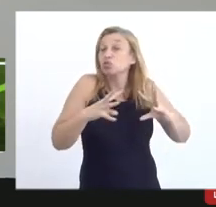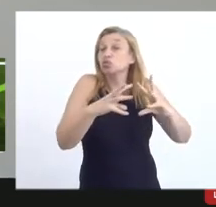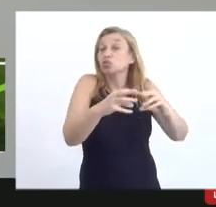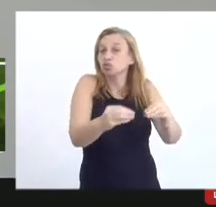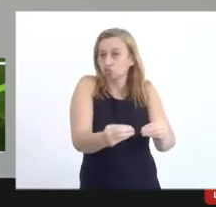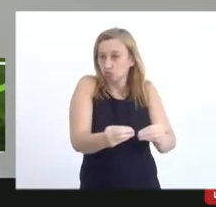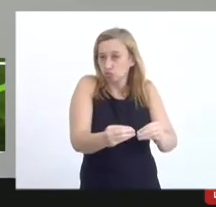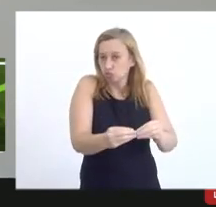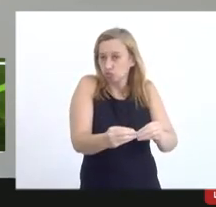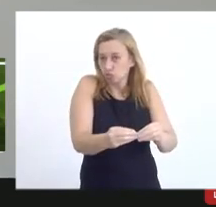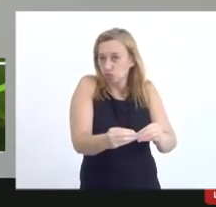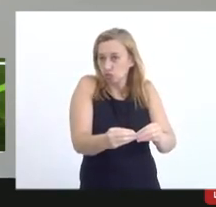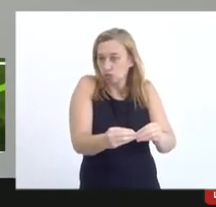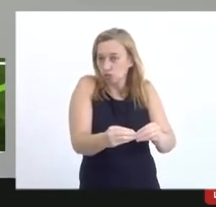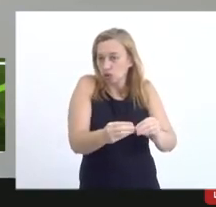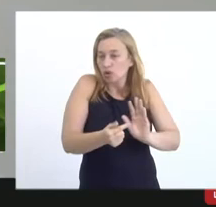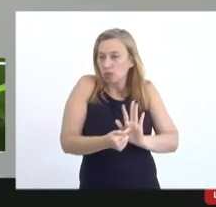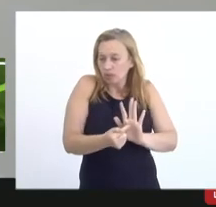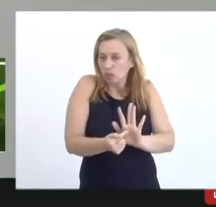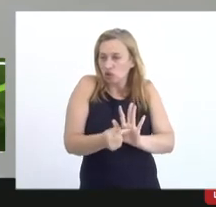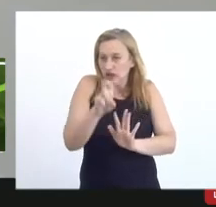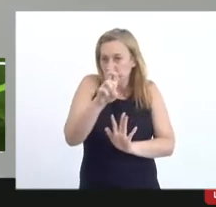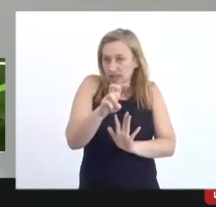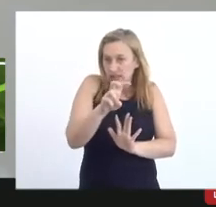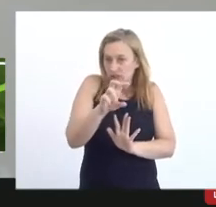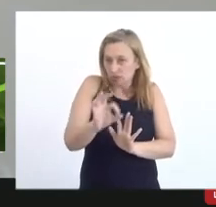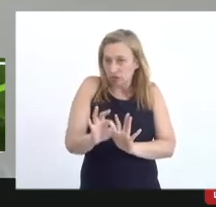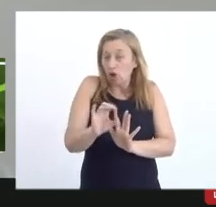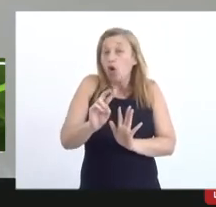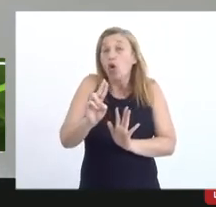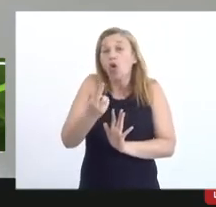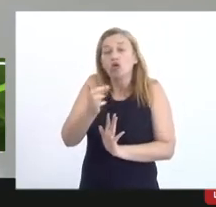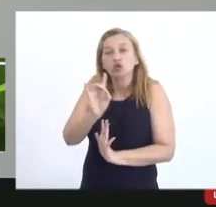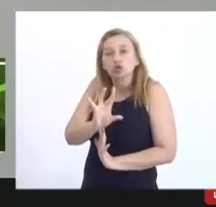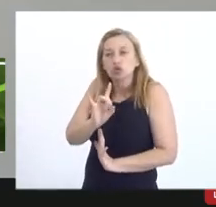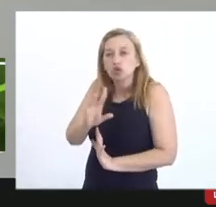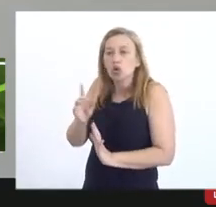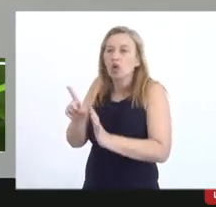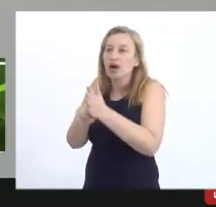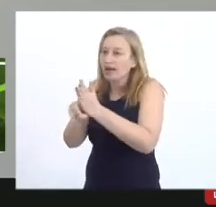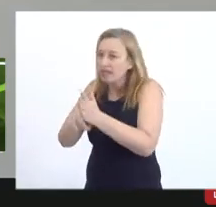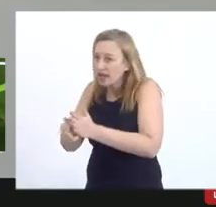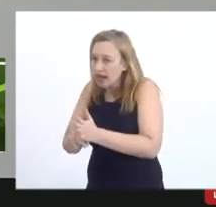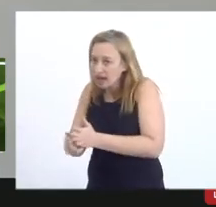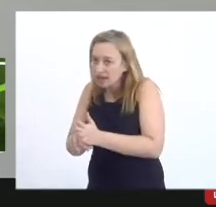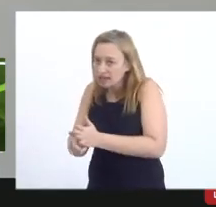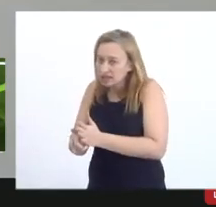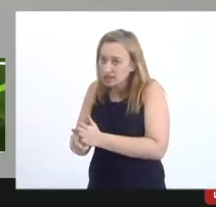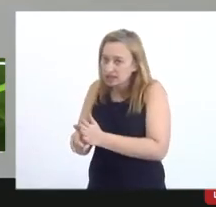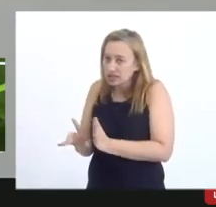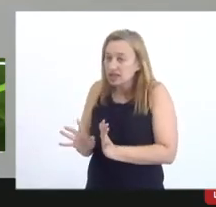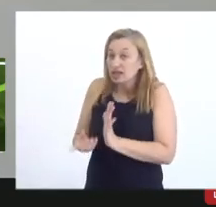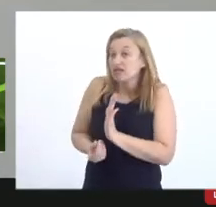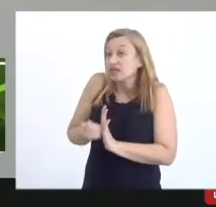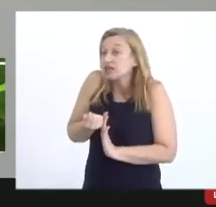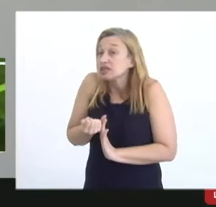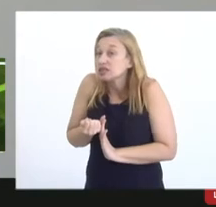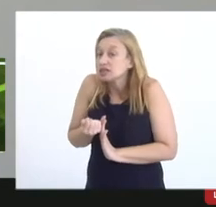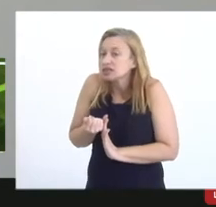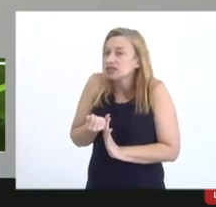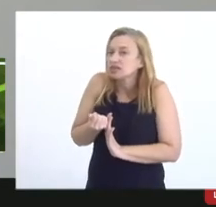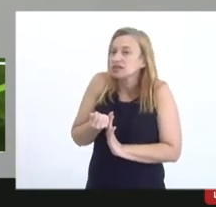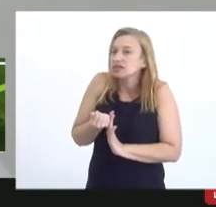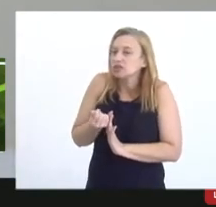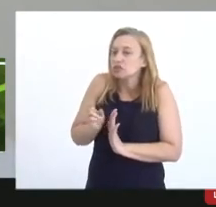a amostragem de 5% ou só apenas a análise complementar orçamentária e financeira mantendo a